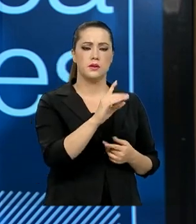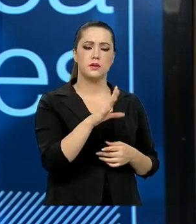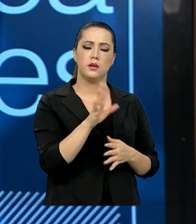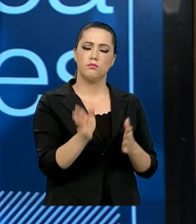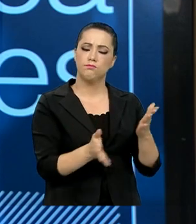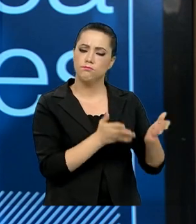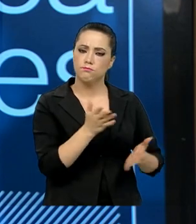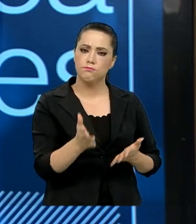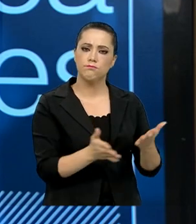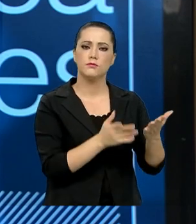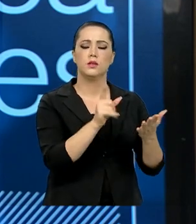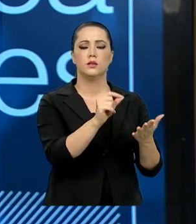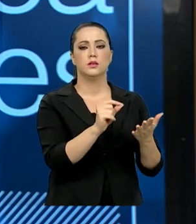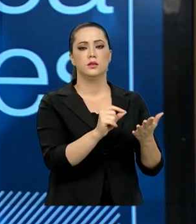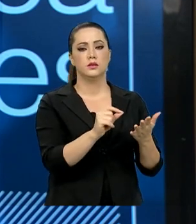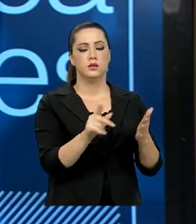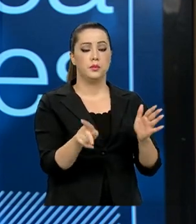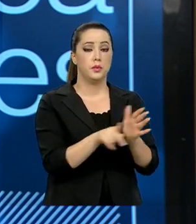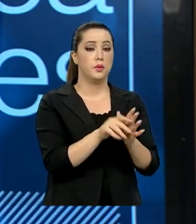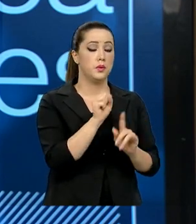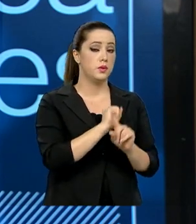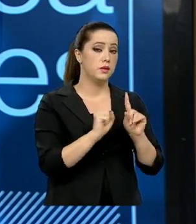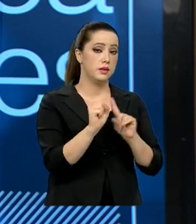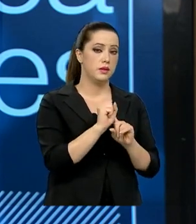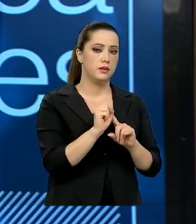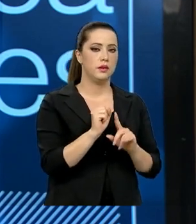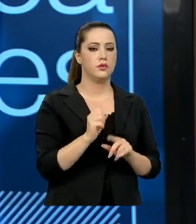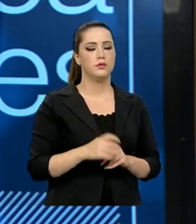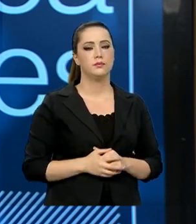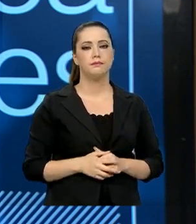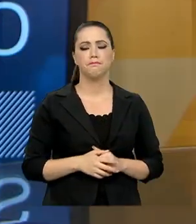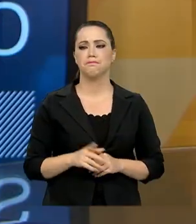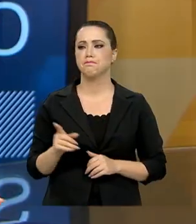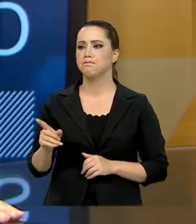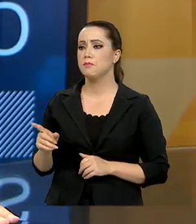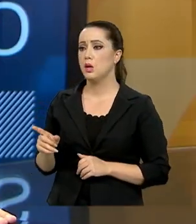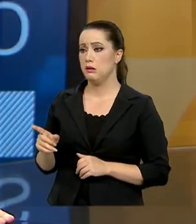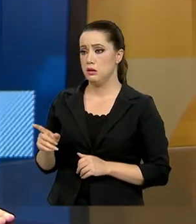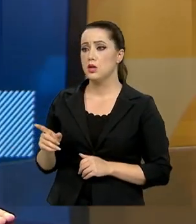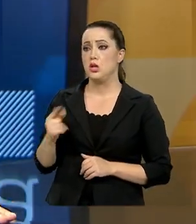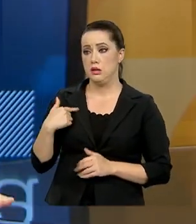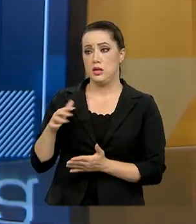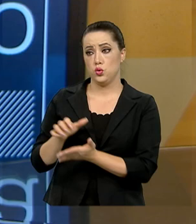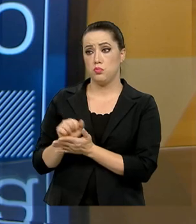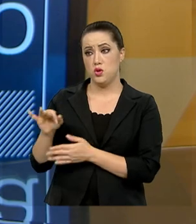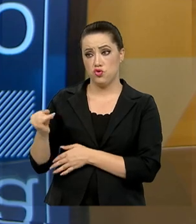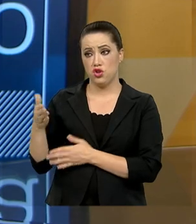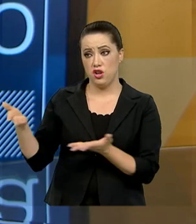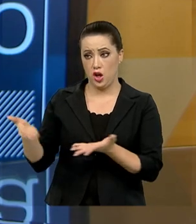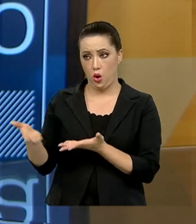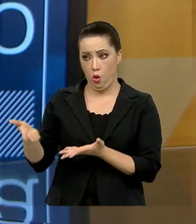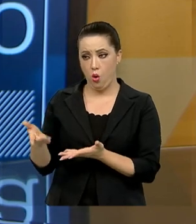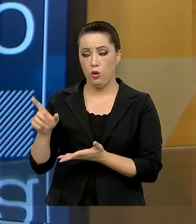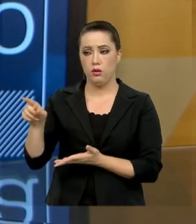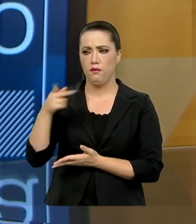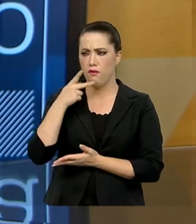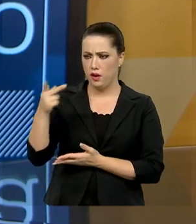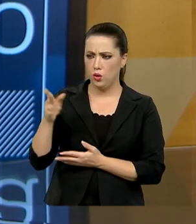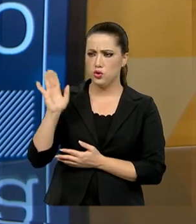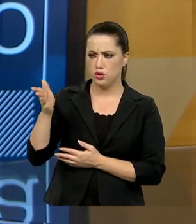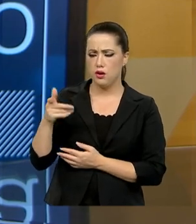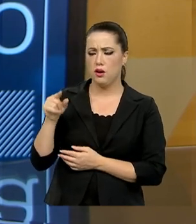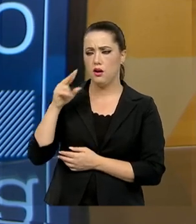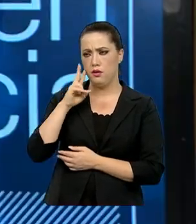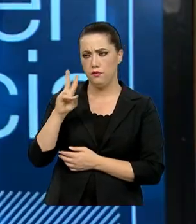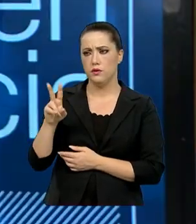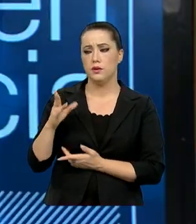atendimento às demandas da sociedade brasileira, de uma forma geral. O senhor, quando assumiu em janeiro desse ano, de uma certa forma, falou um pouco isso,